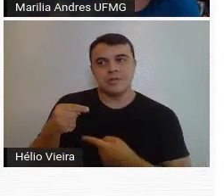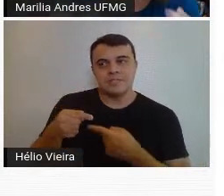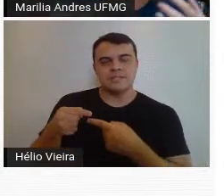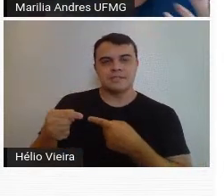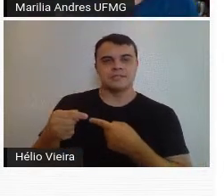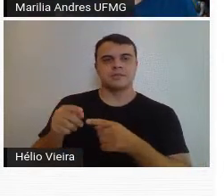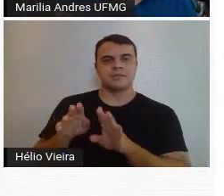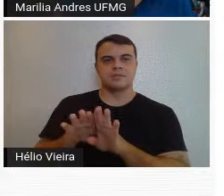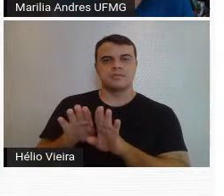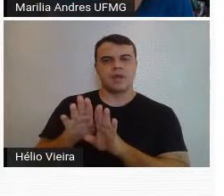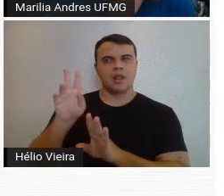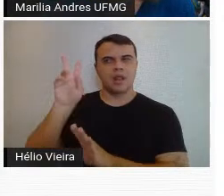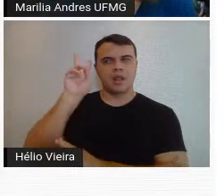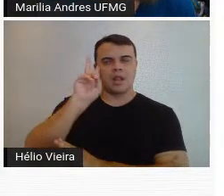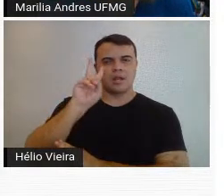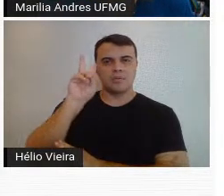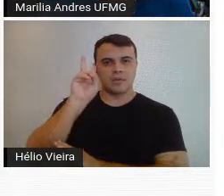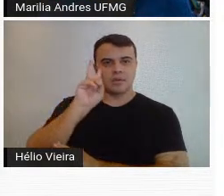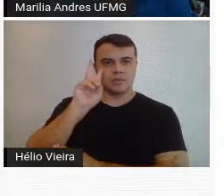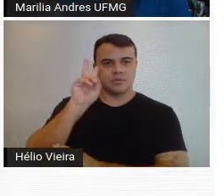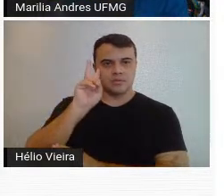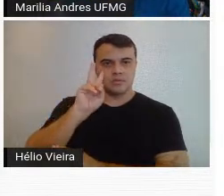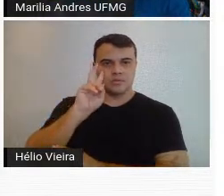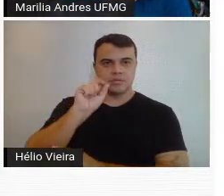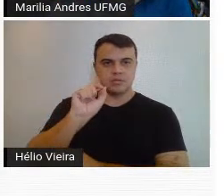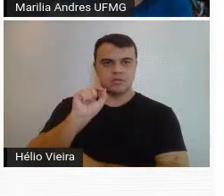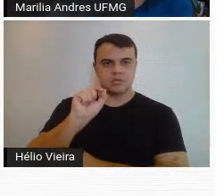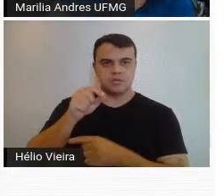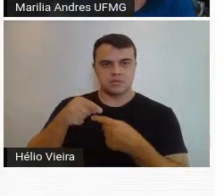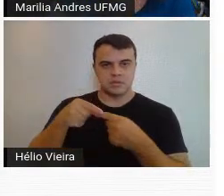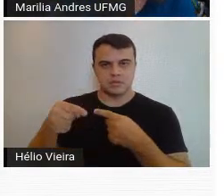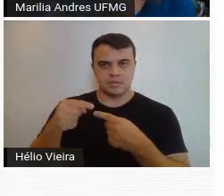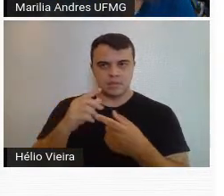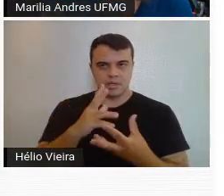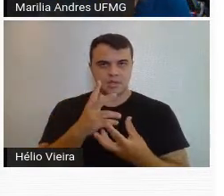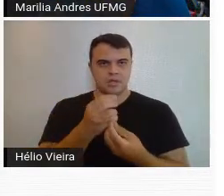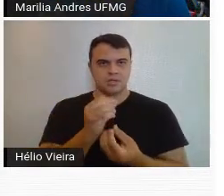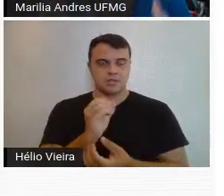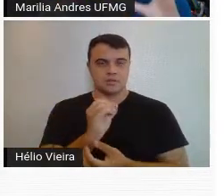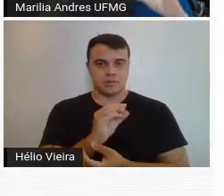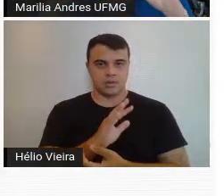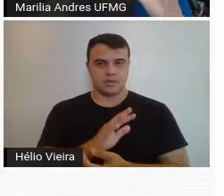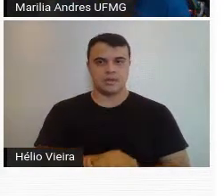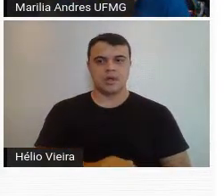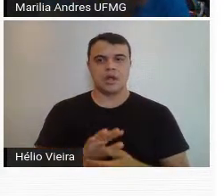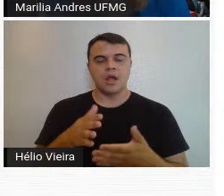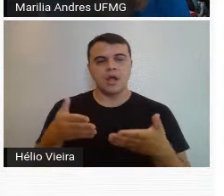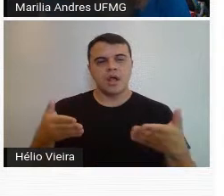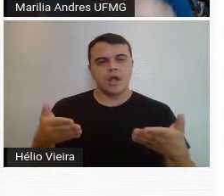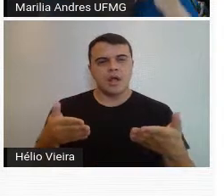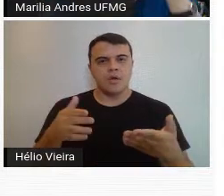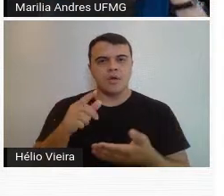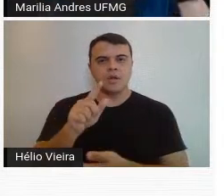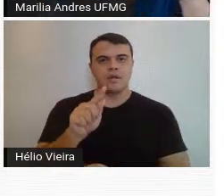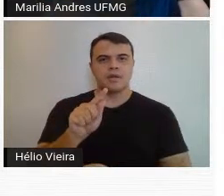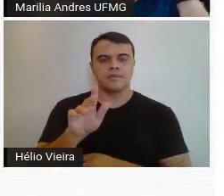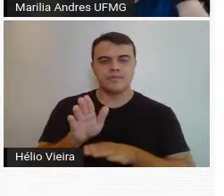mas que foi também o resgate da semana de arte moderna. Bom, agora vamos para Guignard.